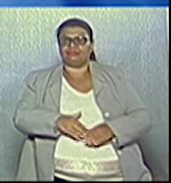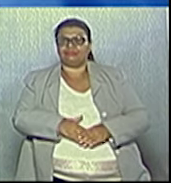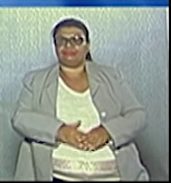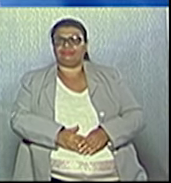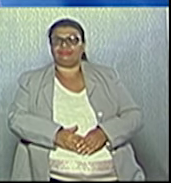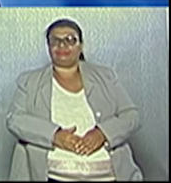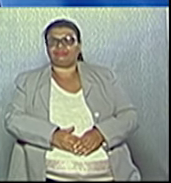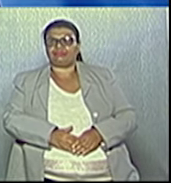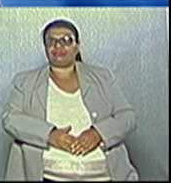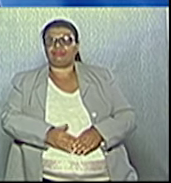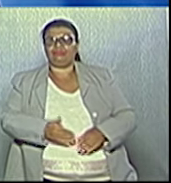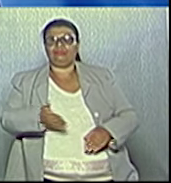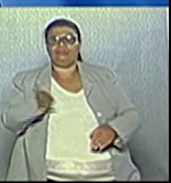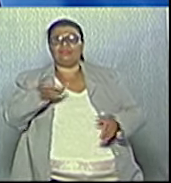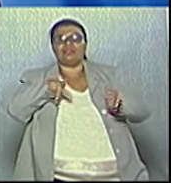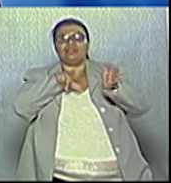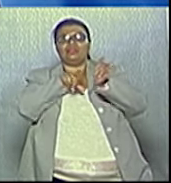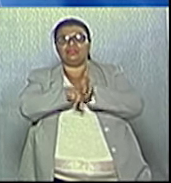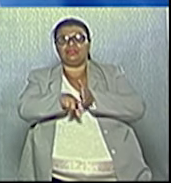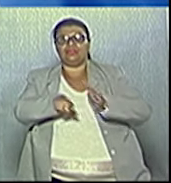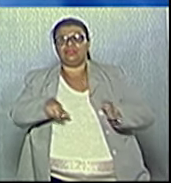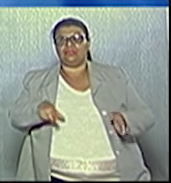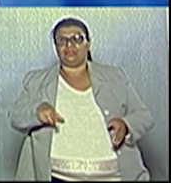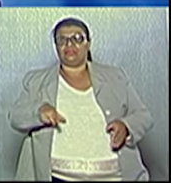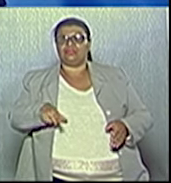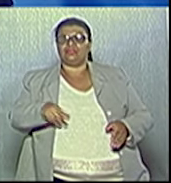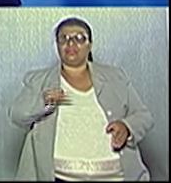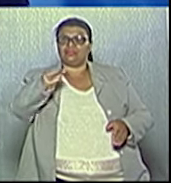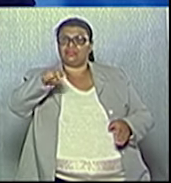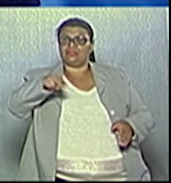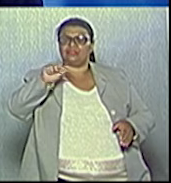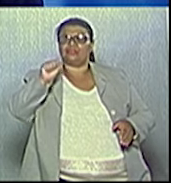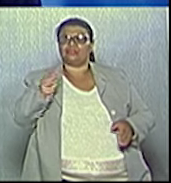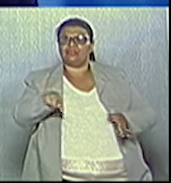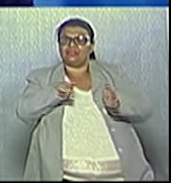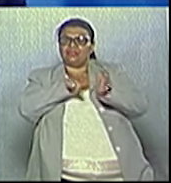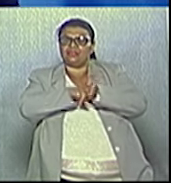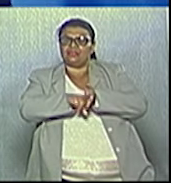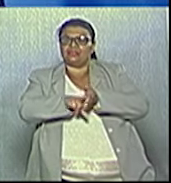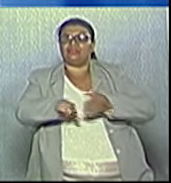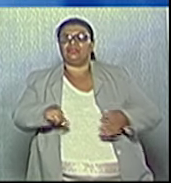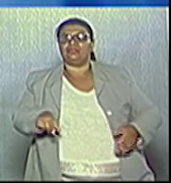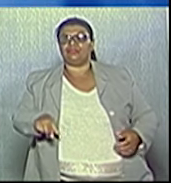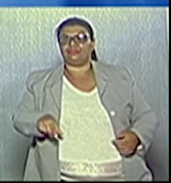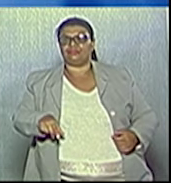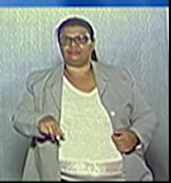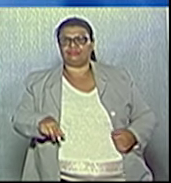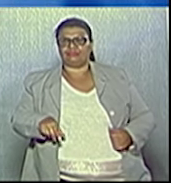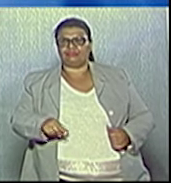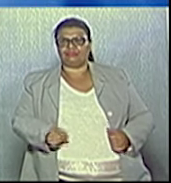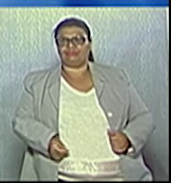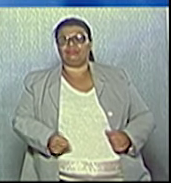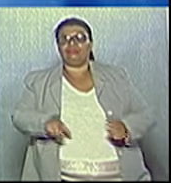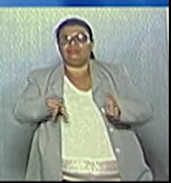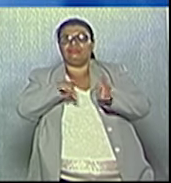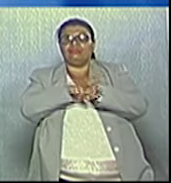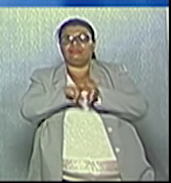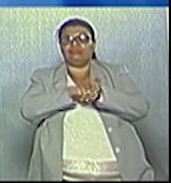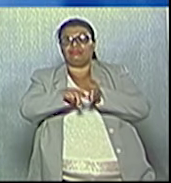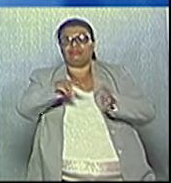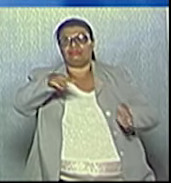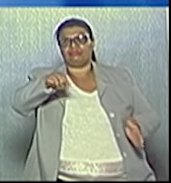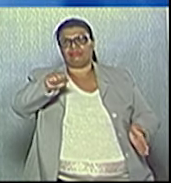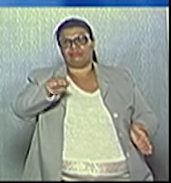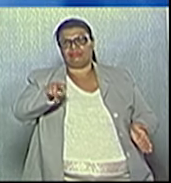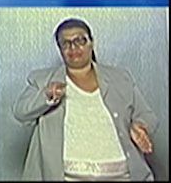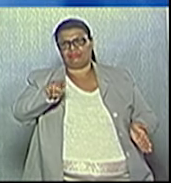debate. Agora, quem faz pergunta é a candidata Ana Abreu, do PSB. Pelas regras do debate, candidato. A senhora deve perguntar ao candidato Maurício Raca.